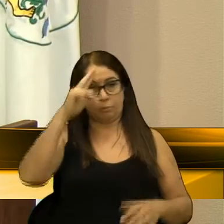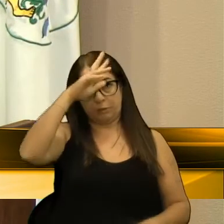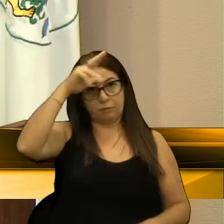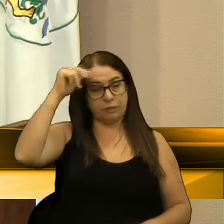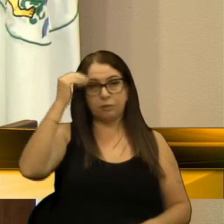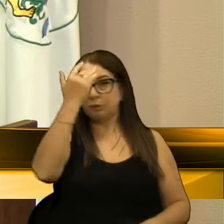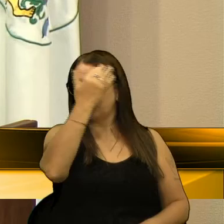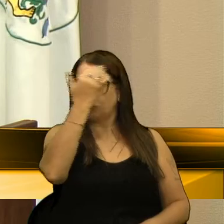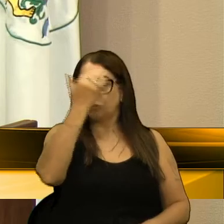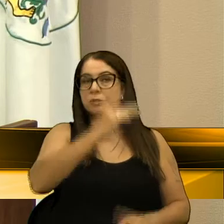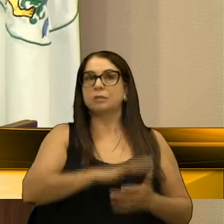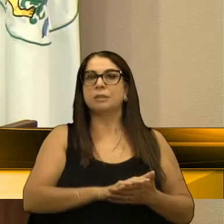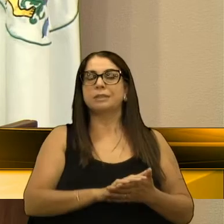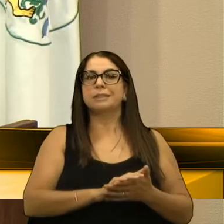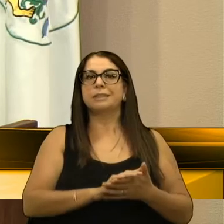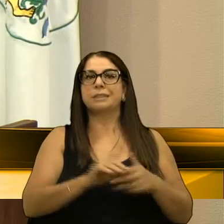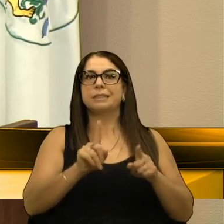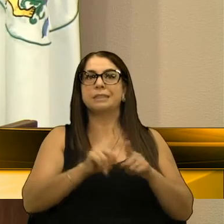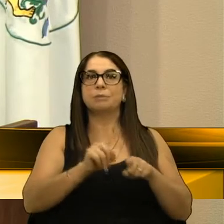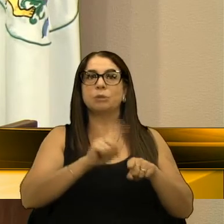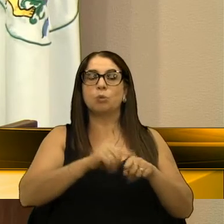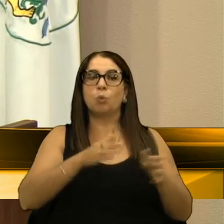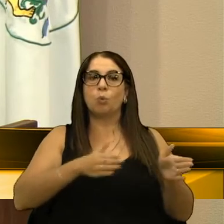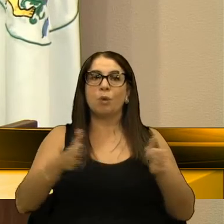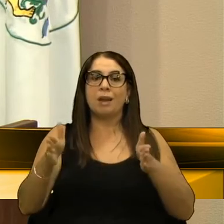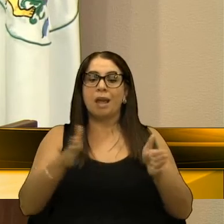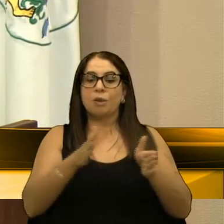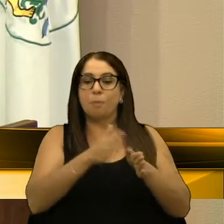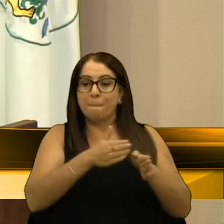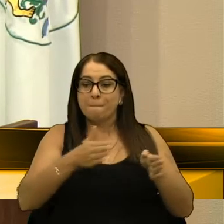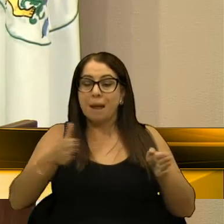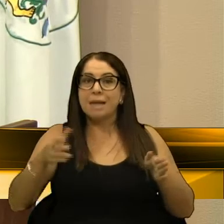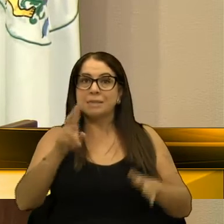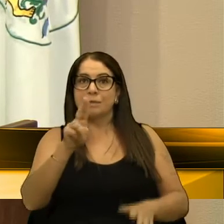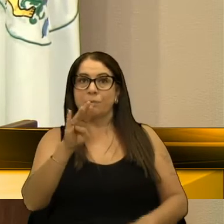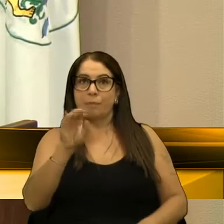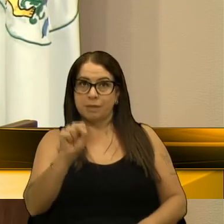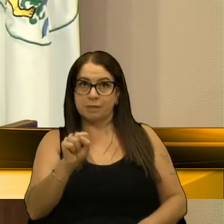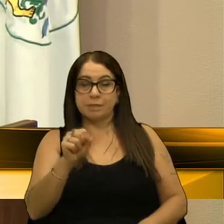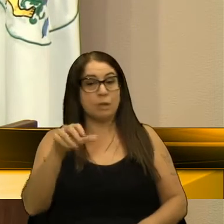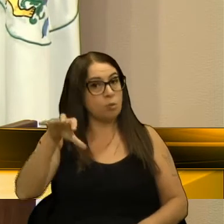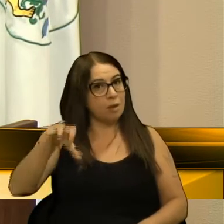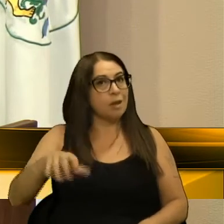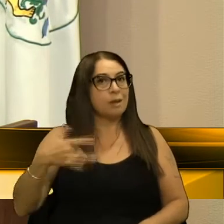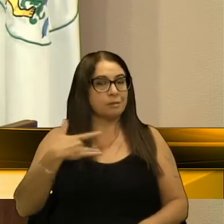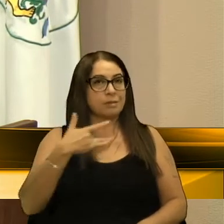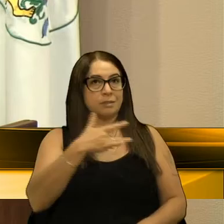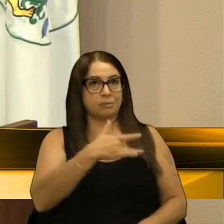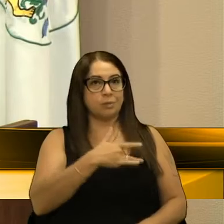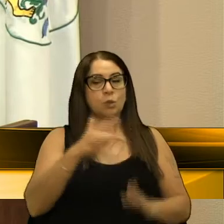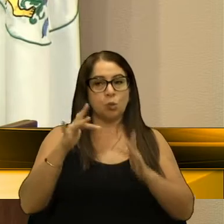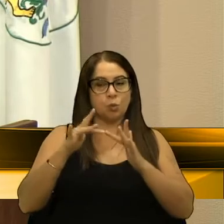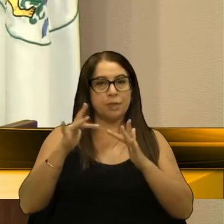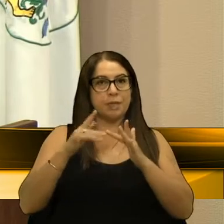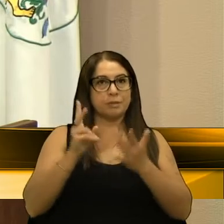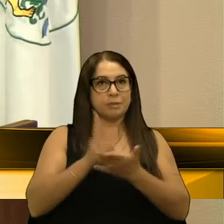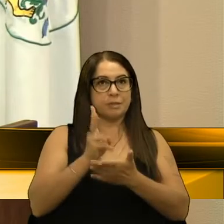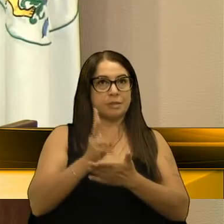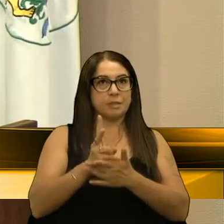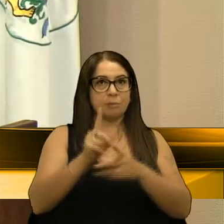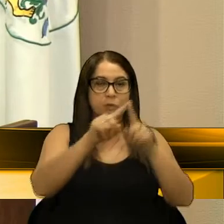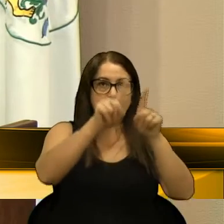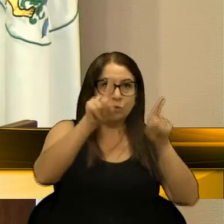Adiló é estender os horários das UBSs. Eu, que sou da área da saúde, que tenho contato permanente com os